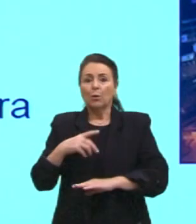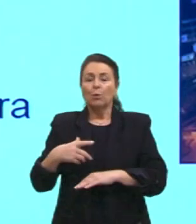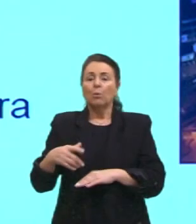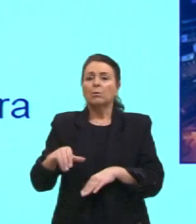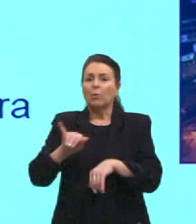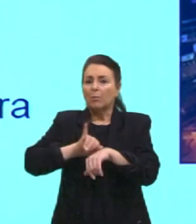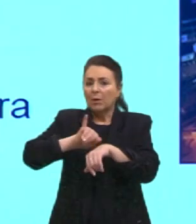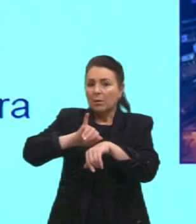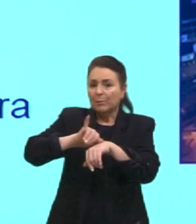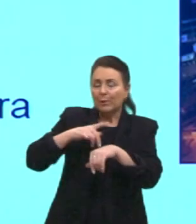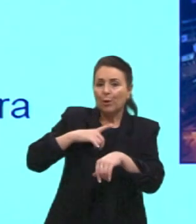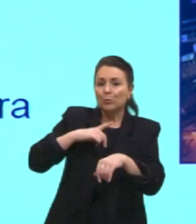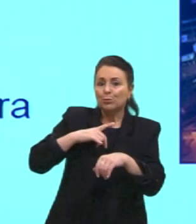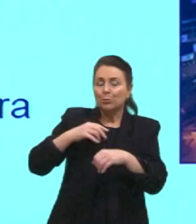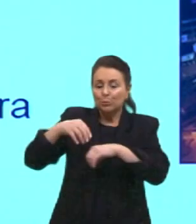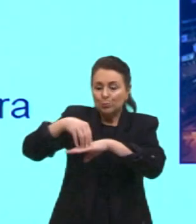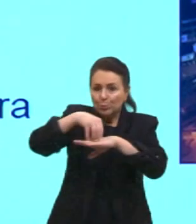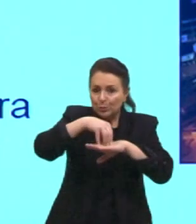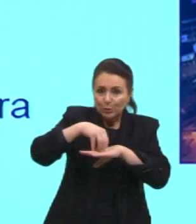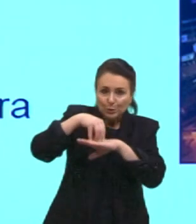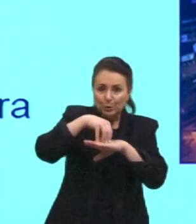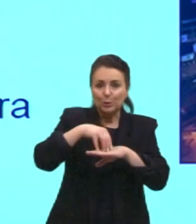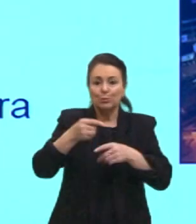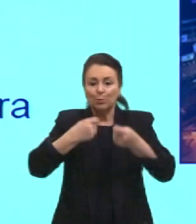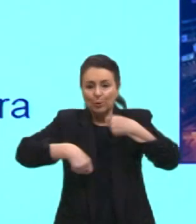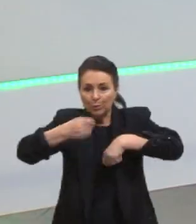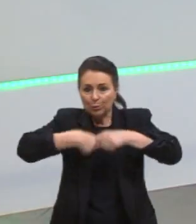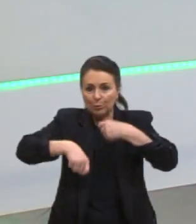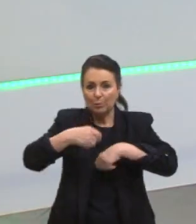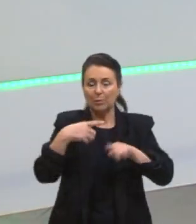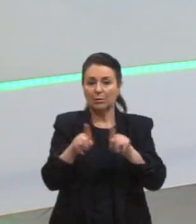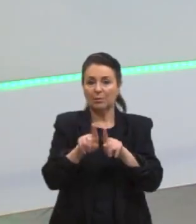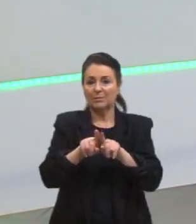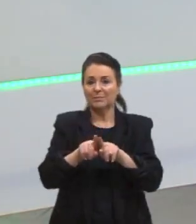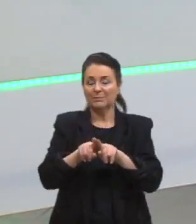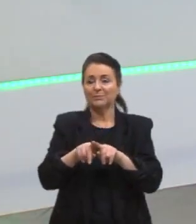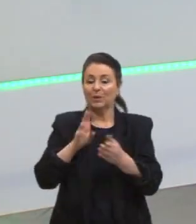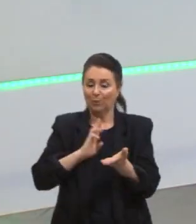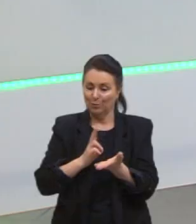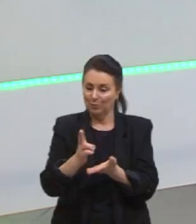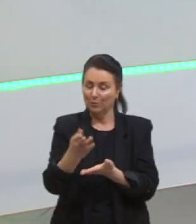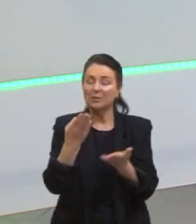econômica, né, mundial, aquela coisa toda, né. Vamos passar, então, mais um slide?